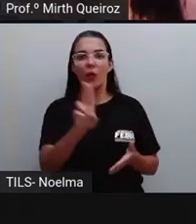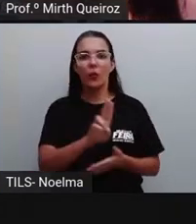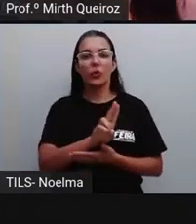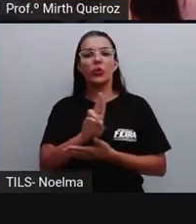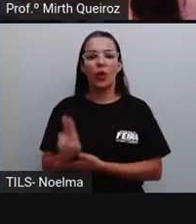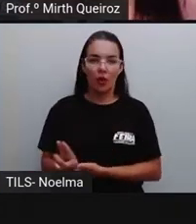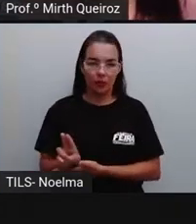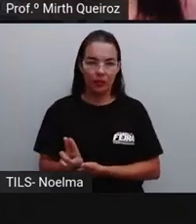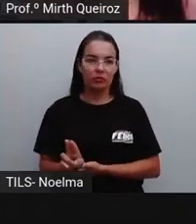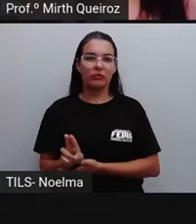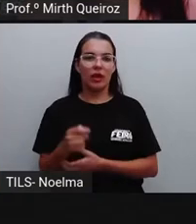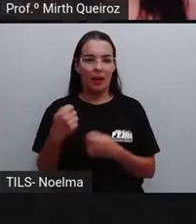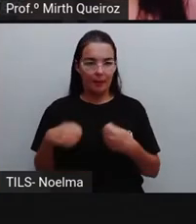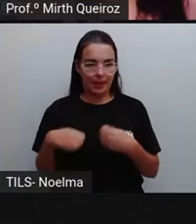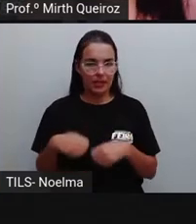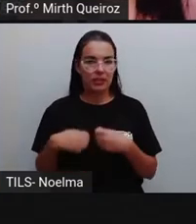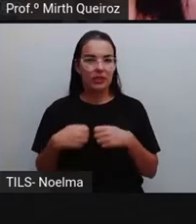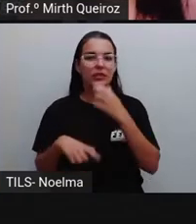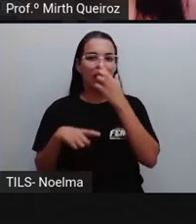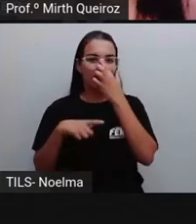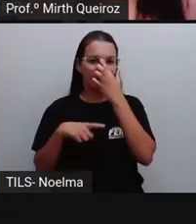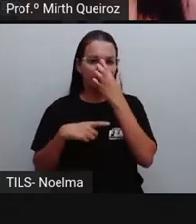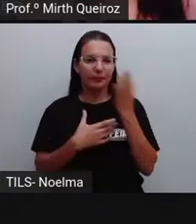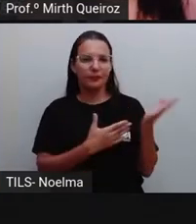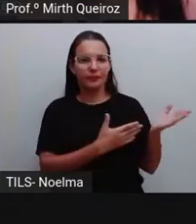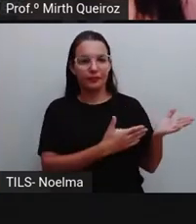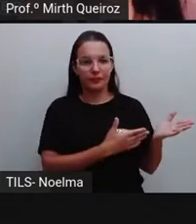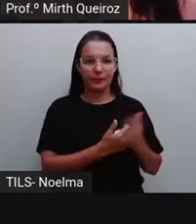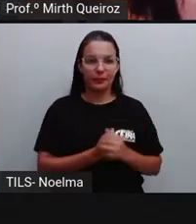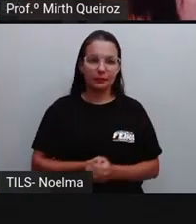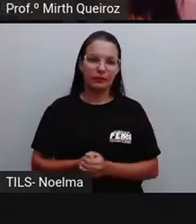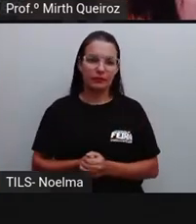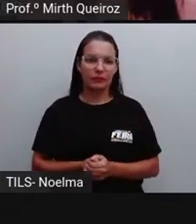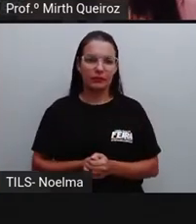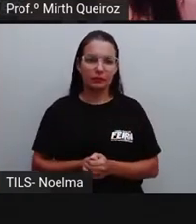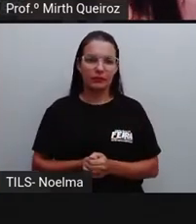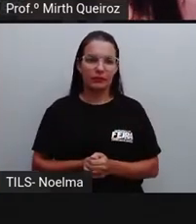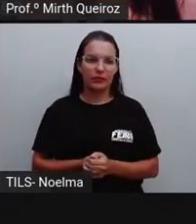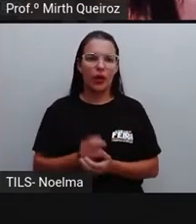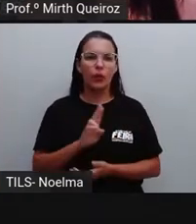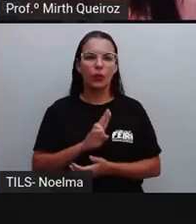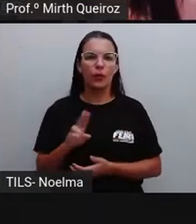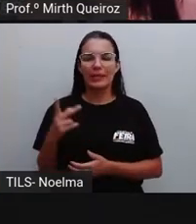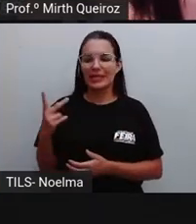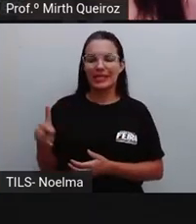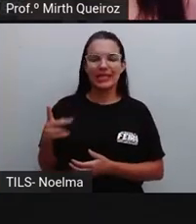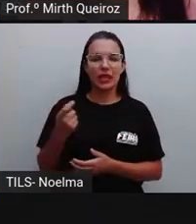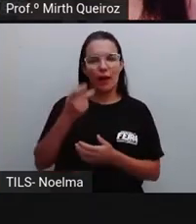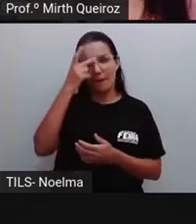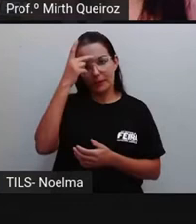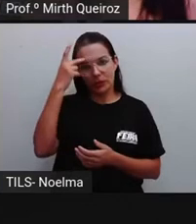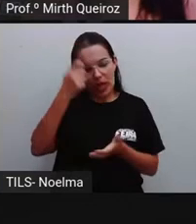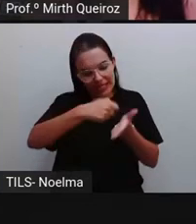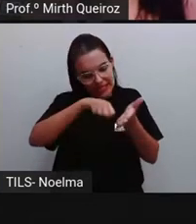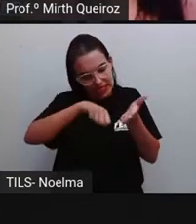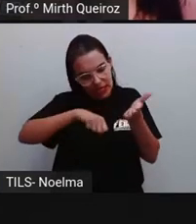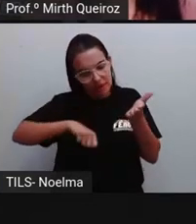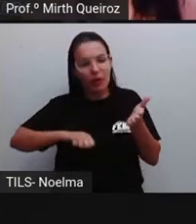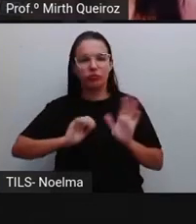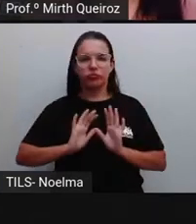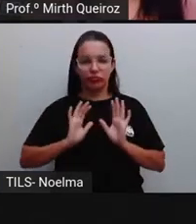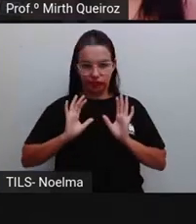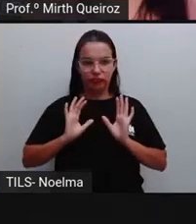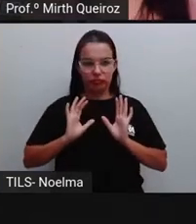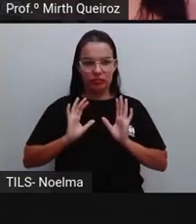saudação final ao destinatário da carta. E logo abaixo vai ter o quê? A assinatura do remetente, que é a assinatura